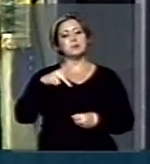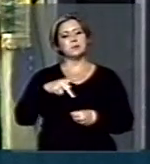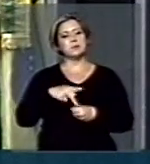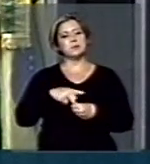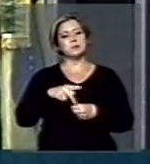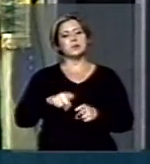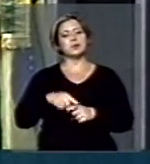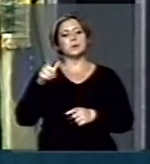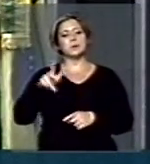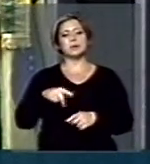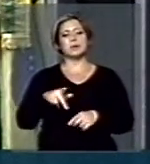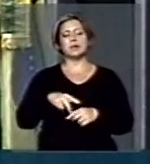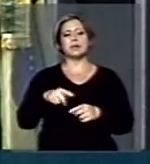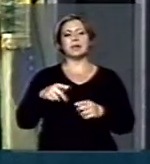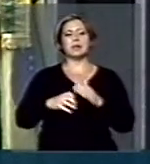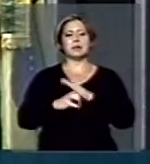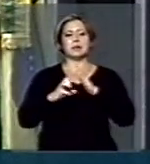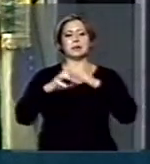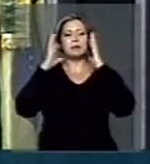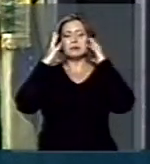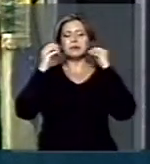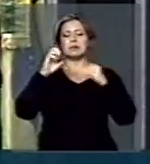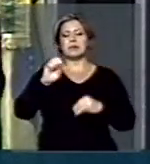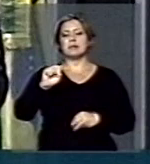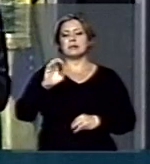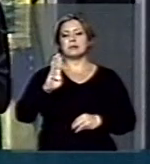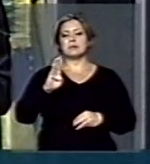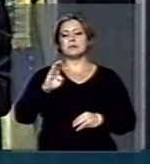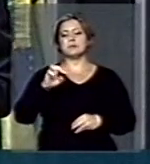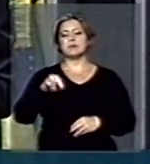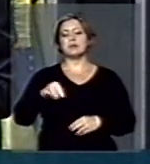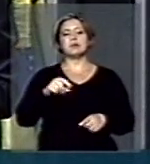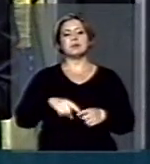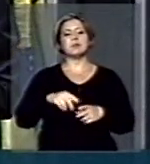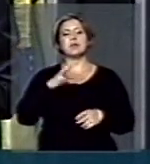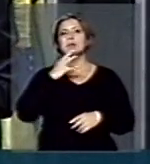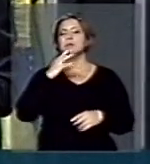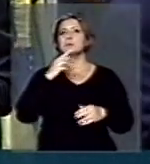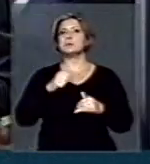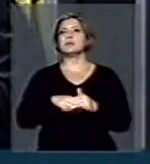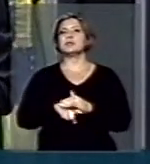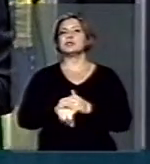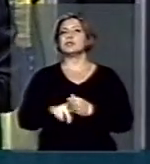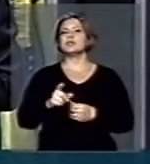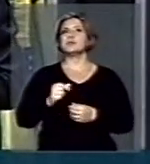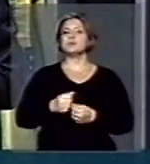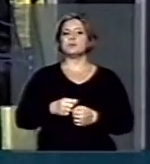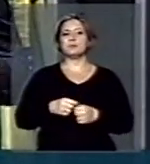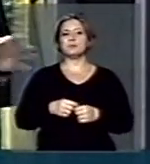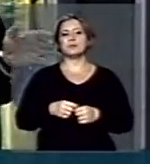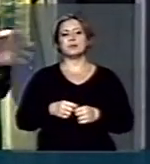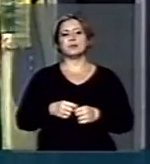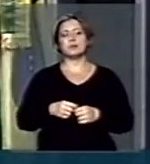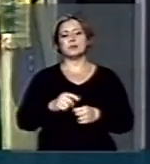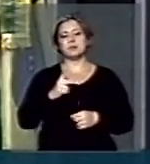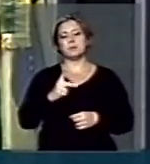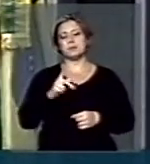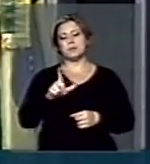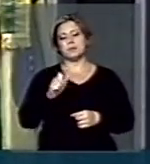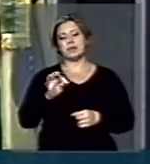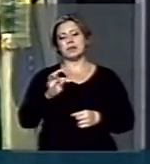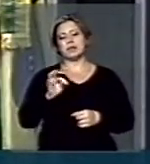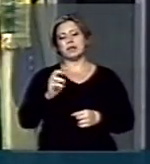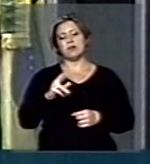holandesa chamada SBM, que é especializada em arrendar plataformas de